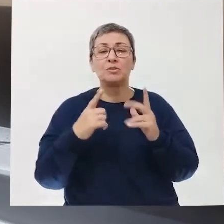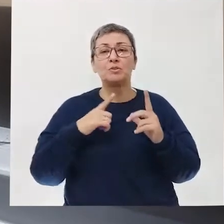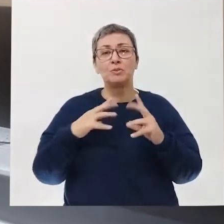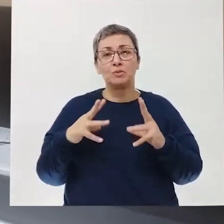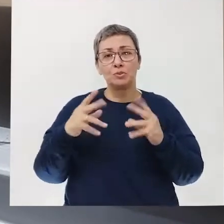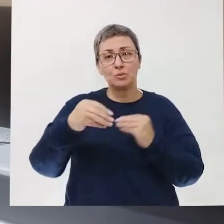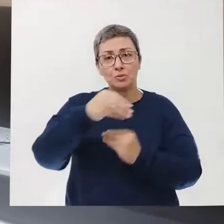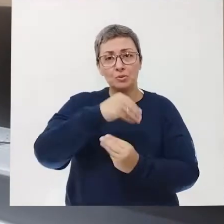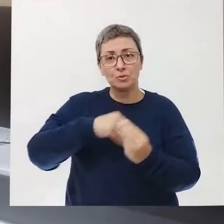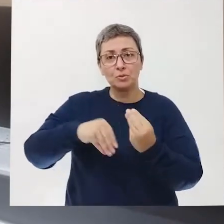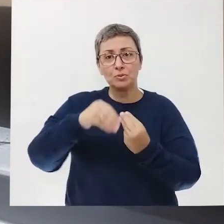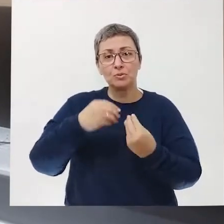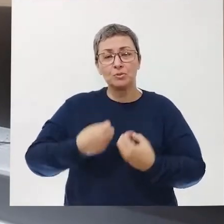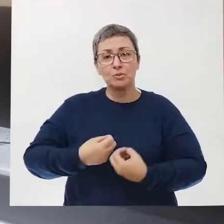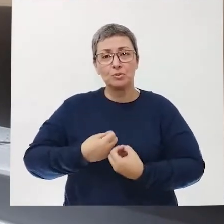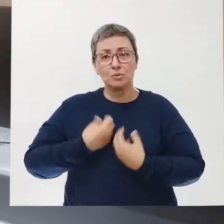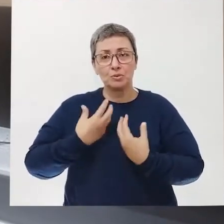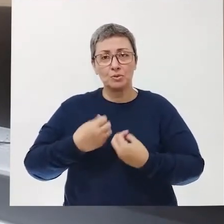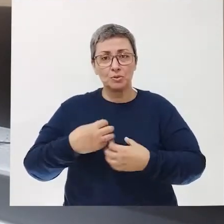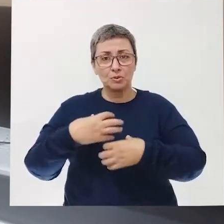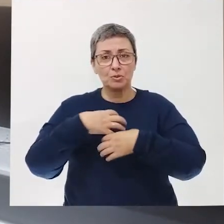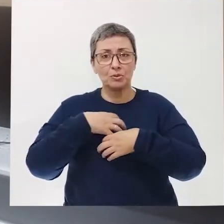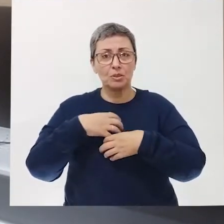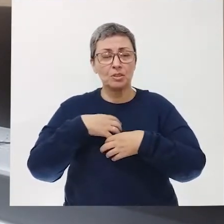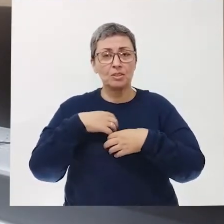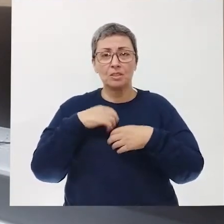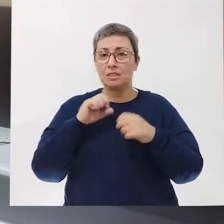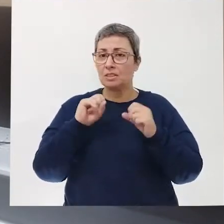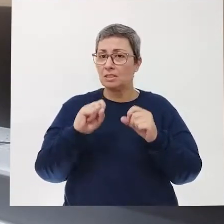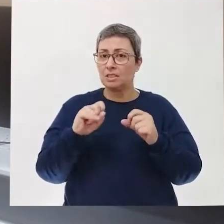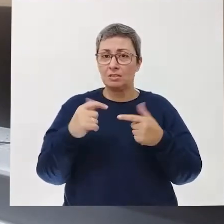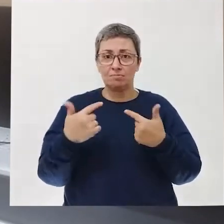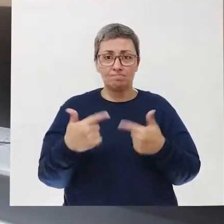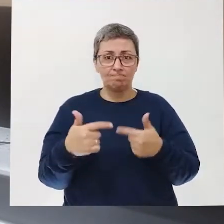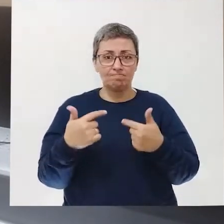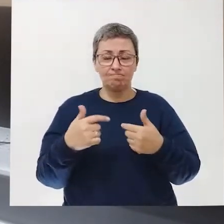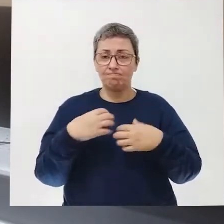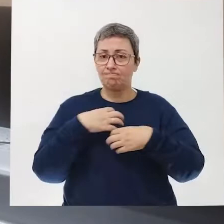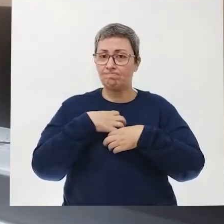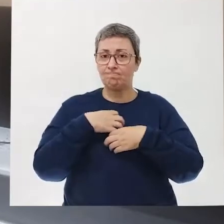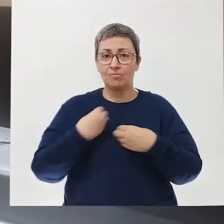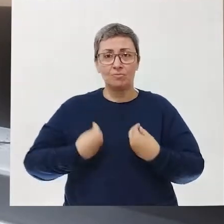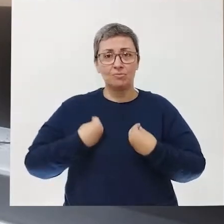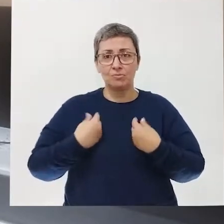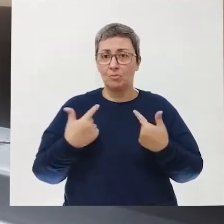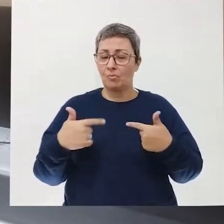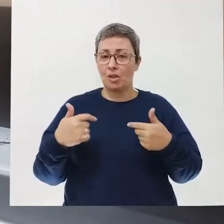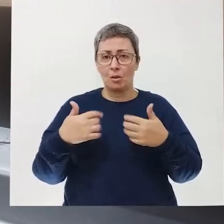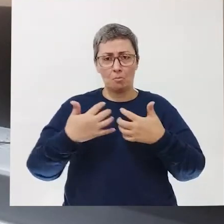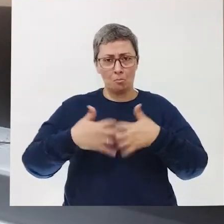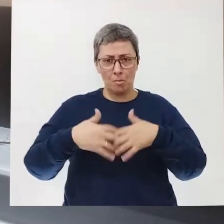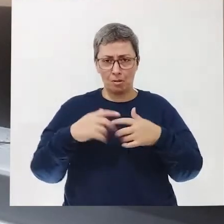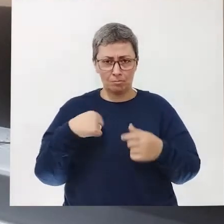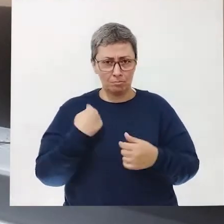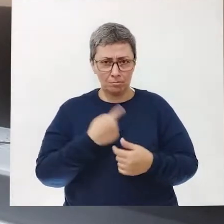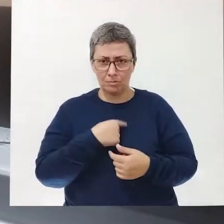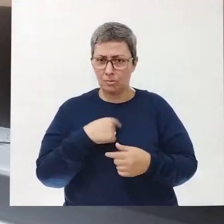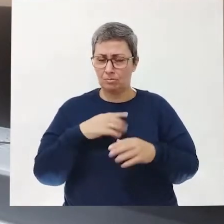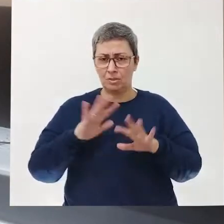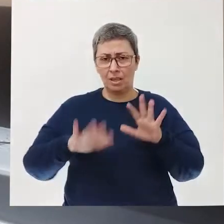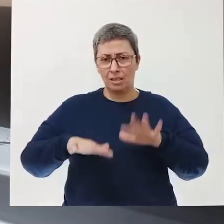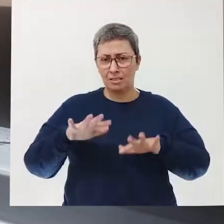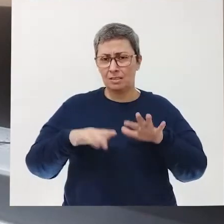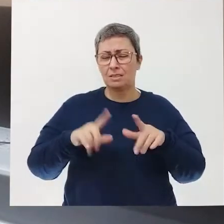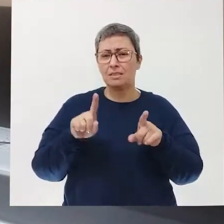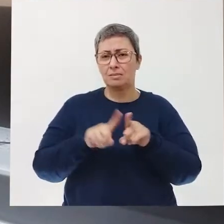isso envolve muito sentimento. Não existimos sem sentimentos. Nós não somos máquinas, por mais que algumas